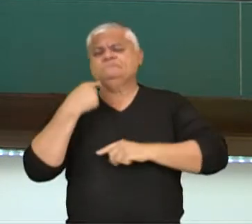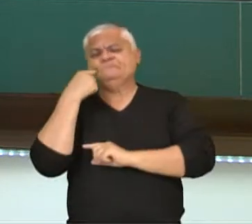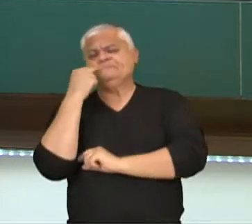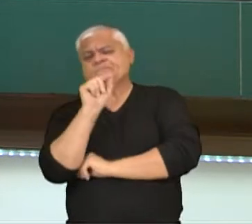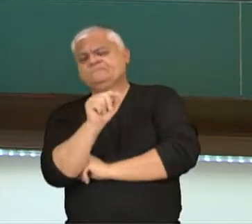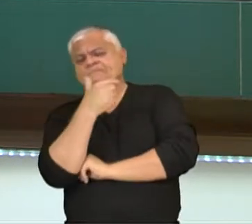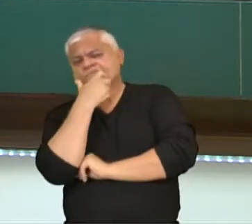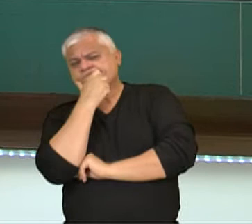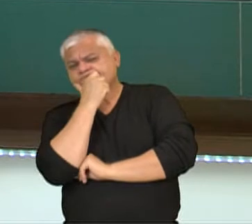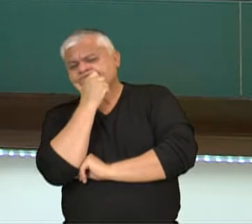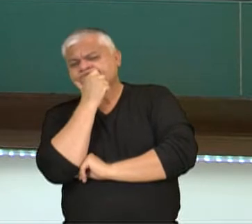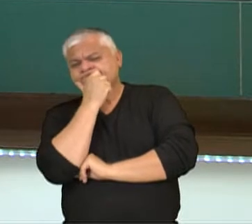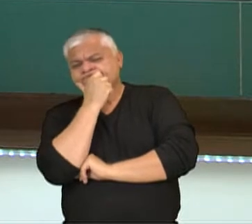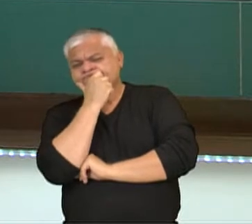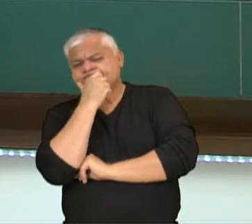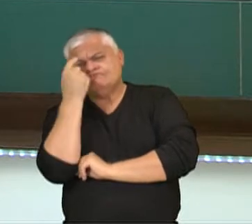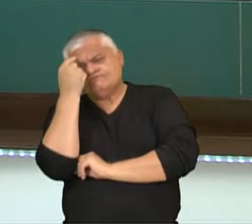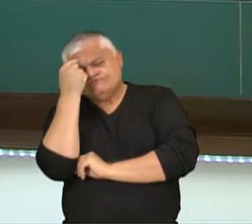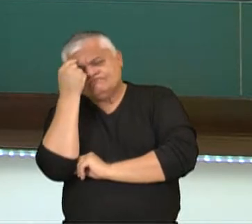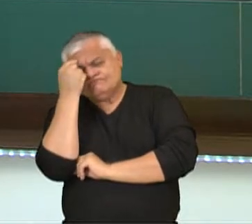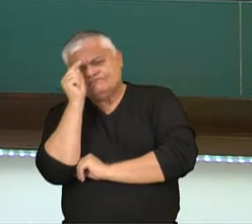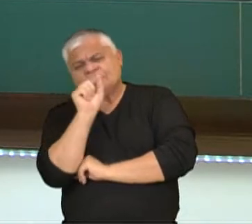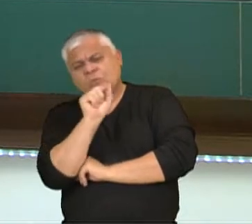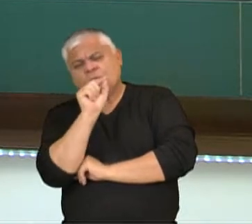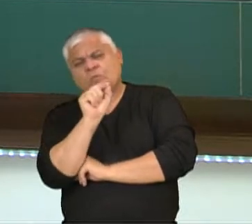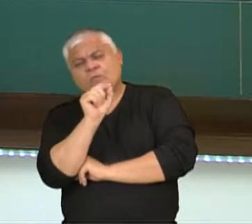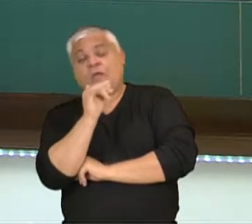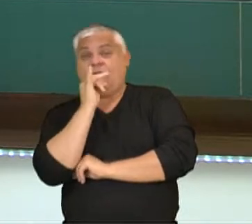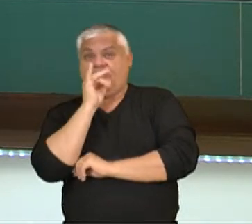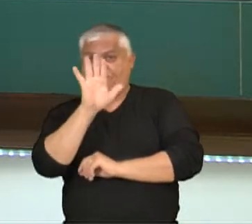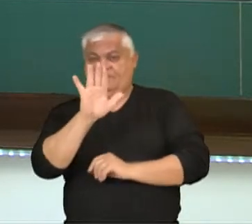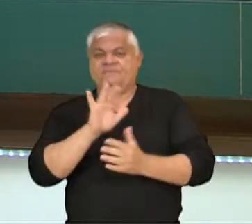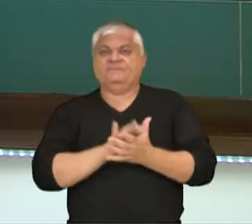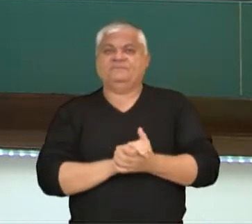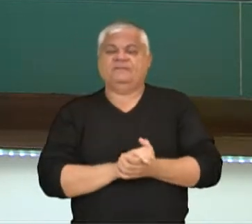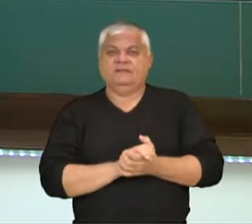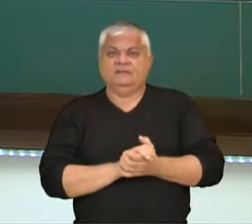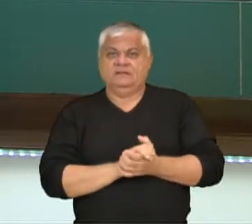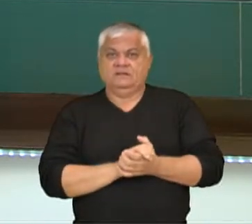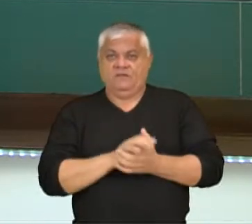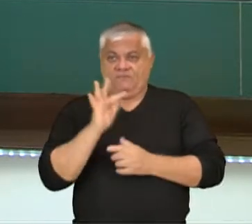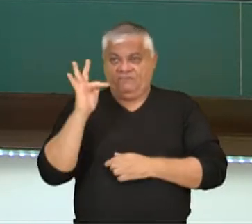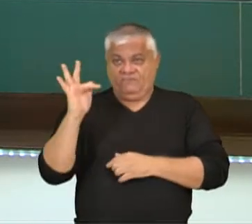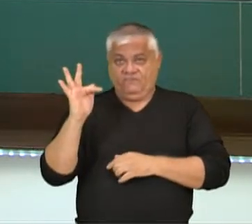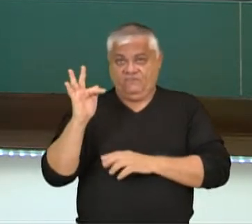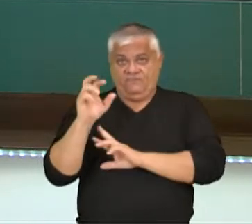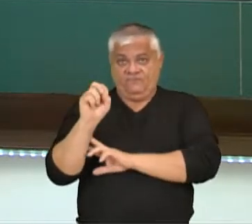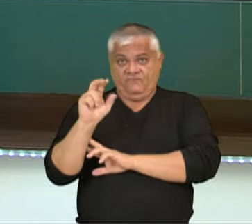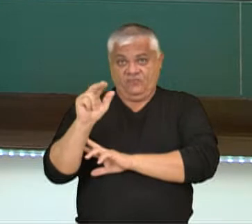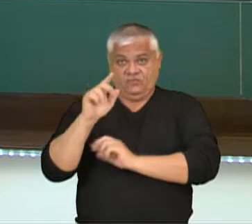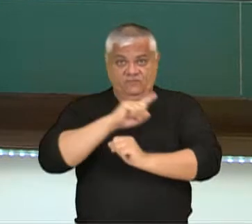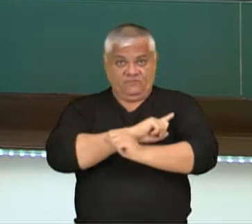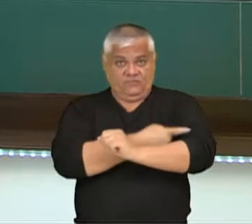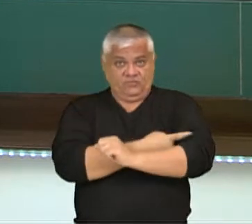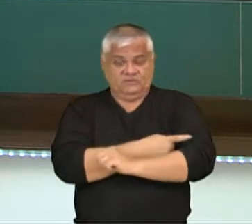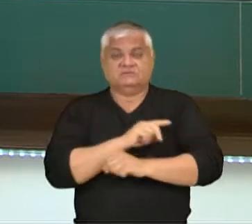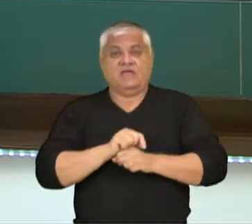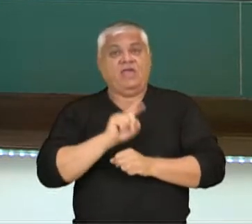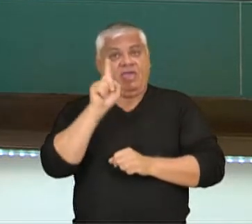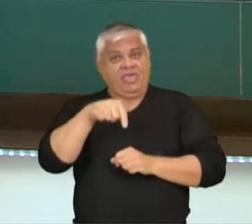verdade, Isaac Newton, ele pensou assim. Olha só, a força, ela é uma grandeza vetorial.